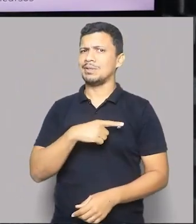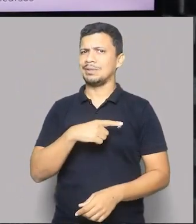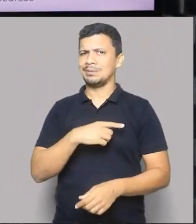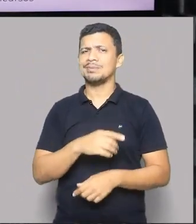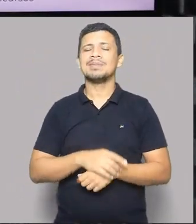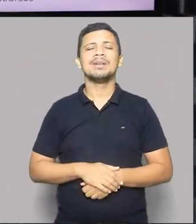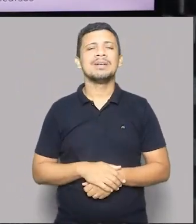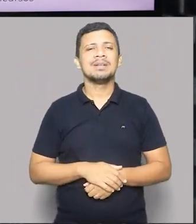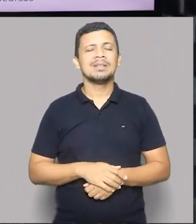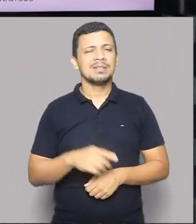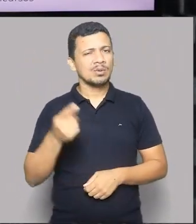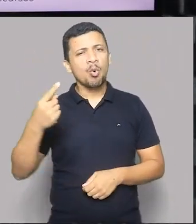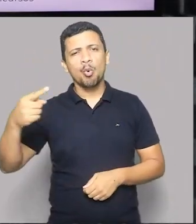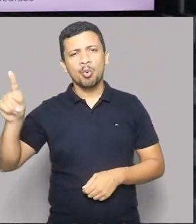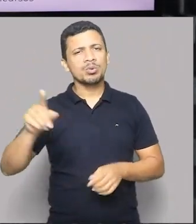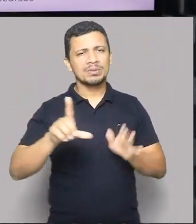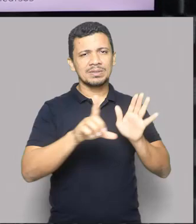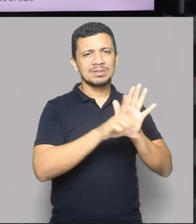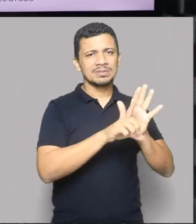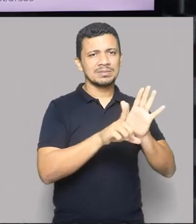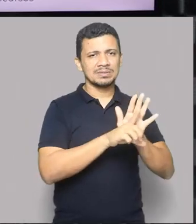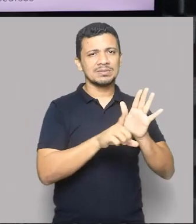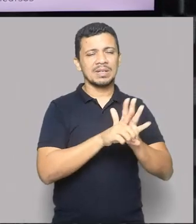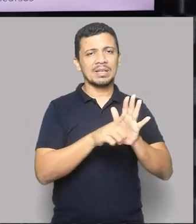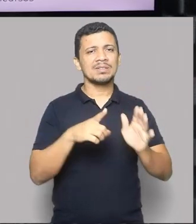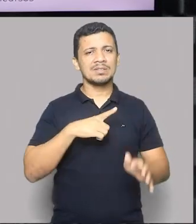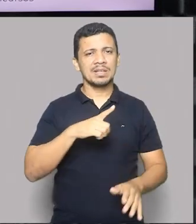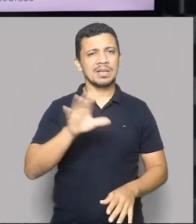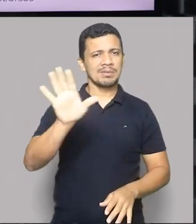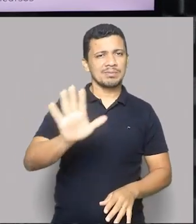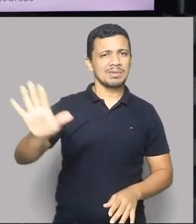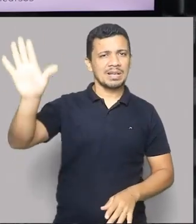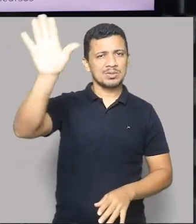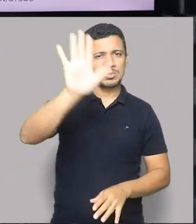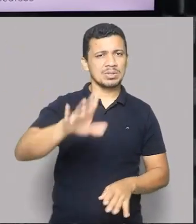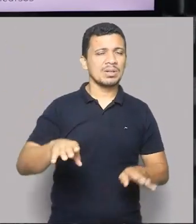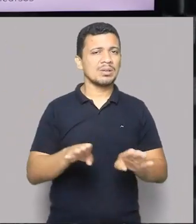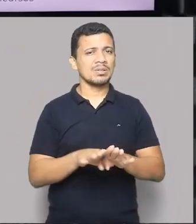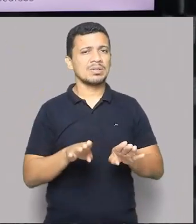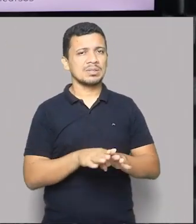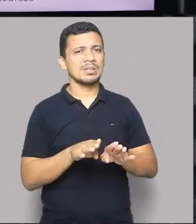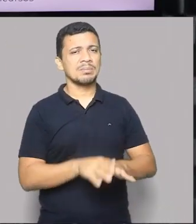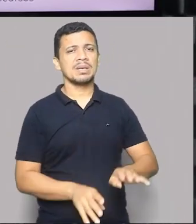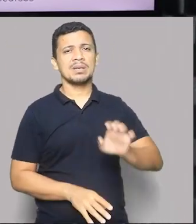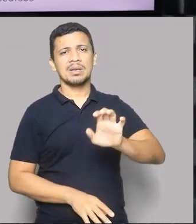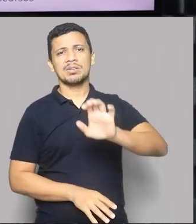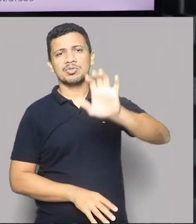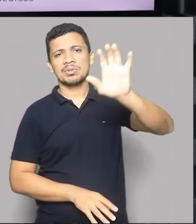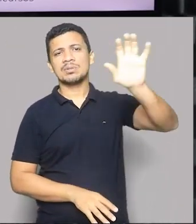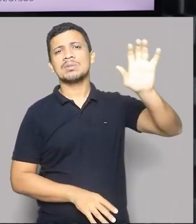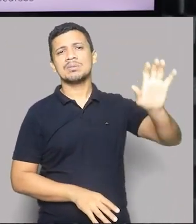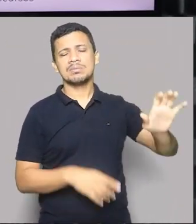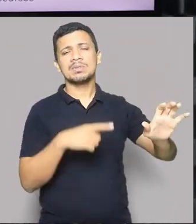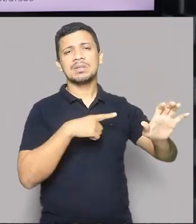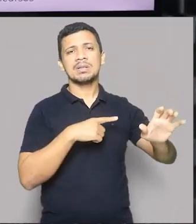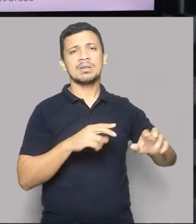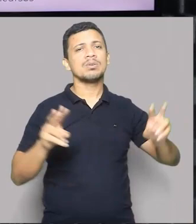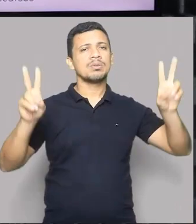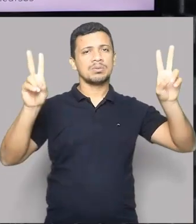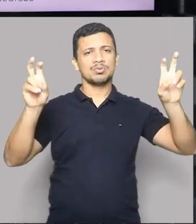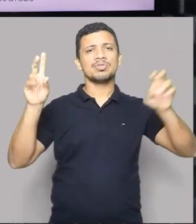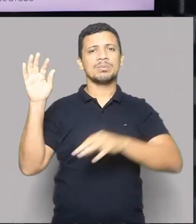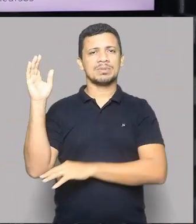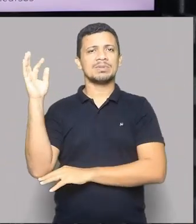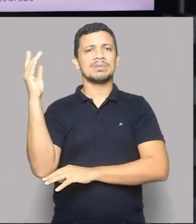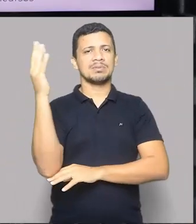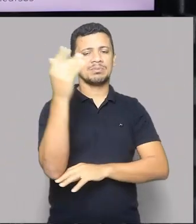existem outras leis na esfera nacional e regional em torno das questões ambientais.